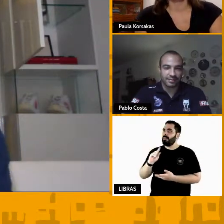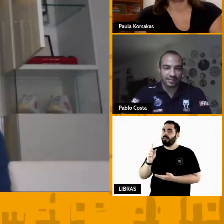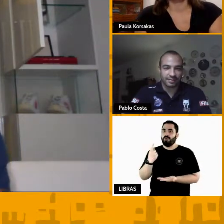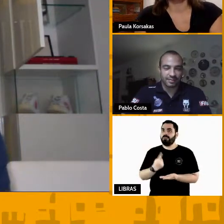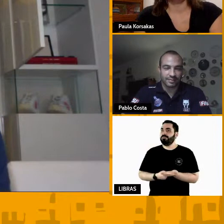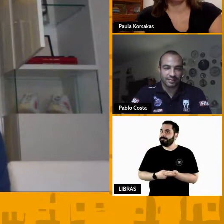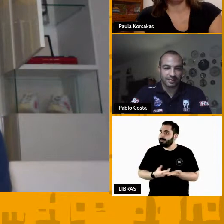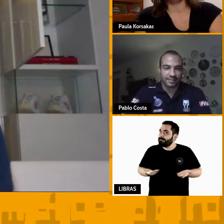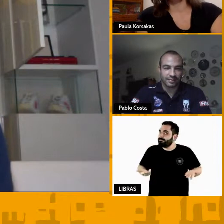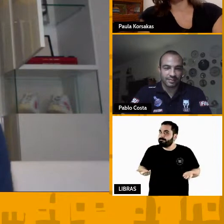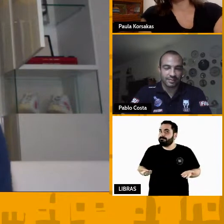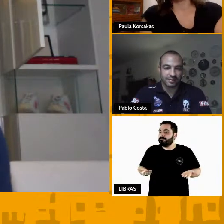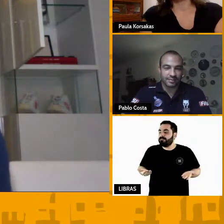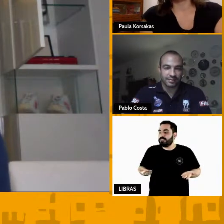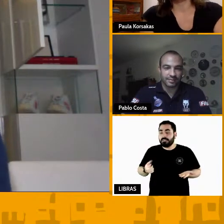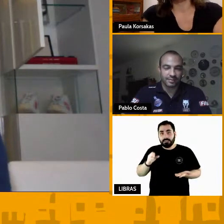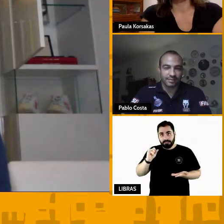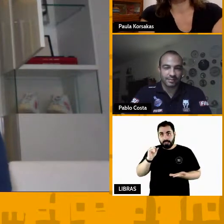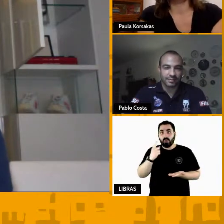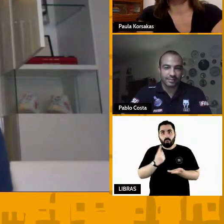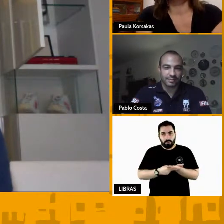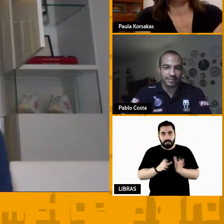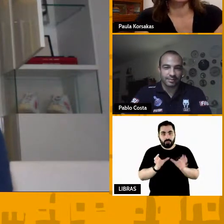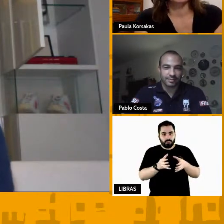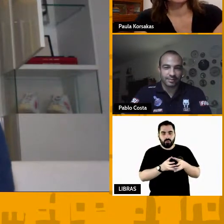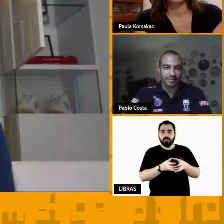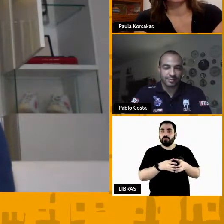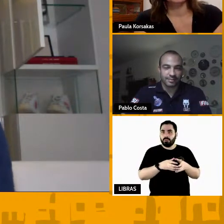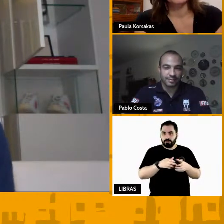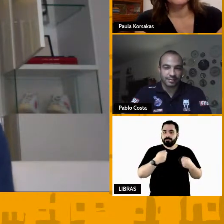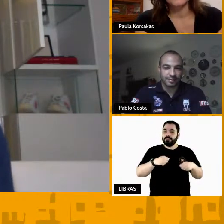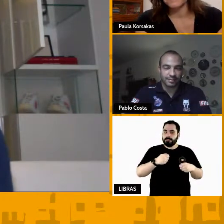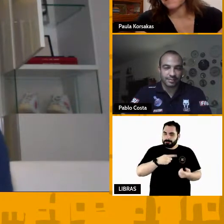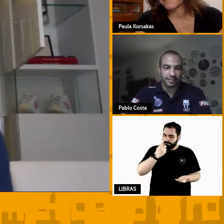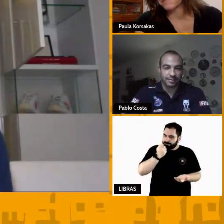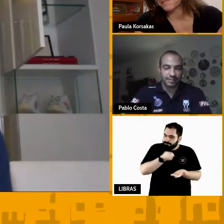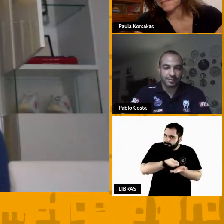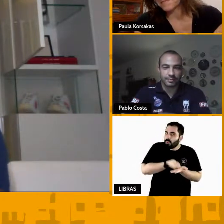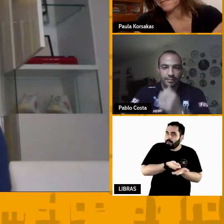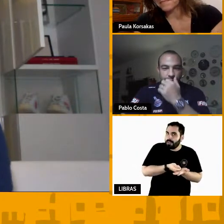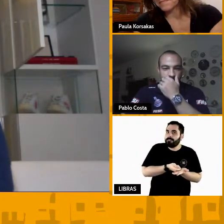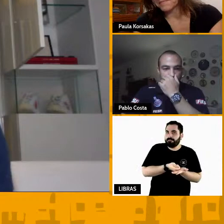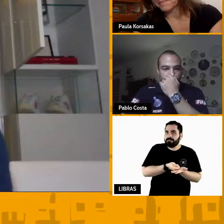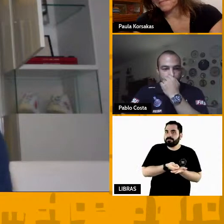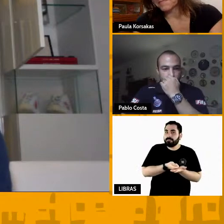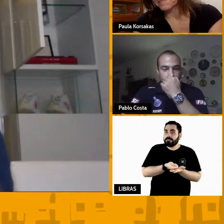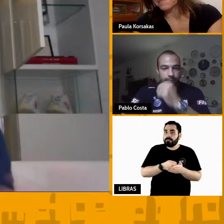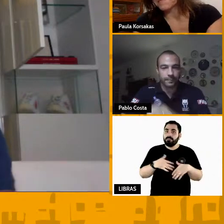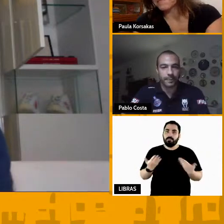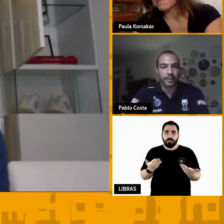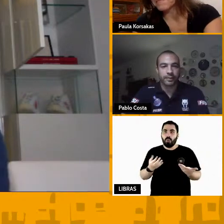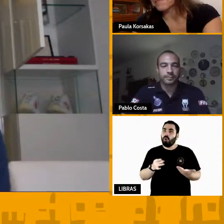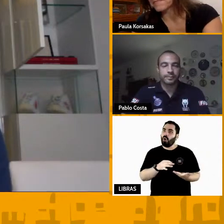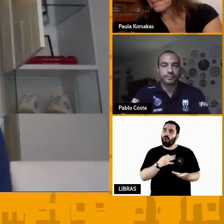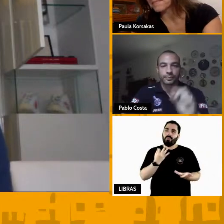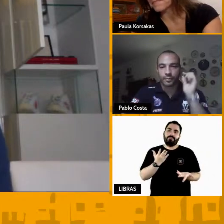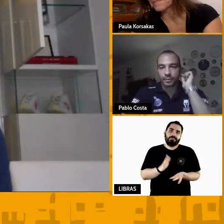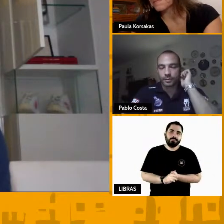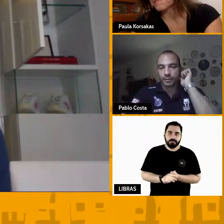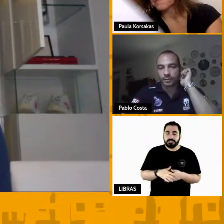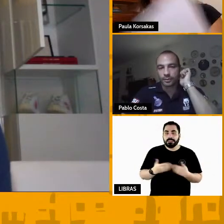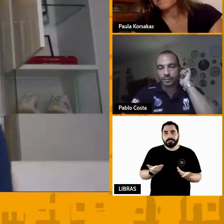tratado entre a equipe aquilo tem que ser cobrado e obviamente quando você faz aquilo e mesmo assim o